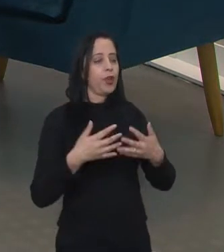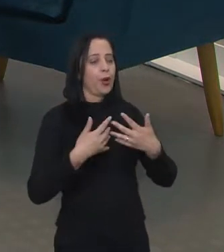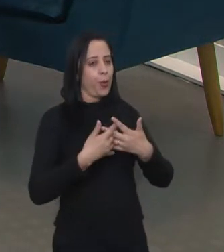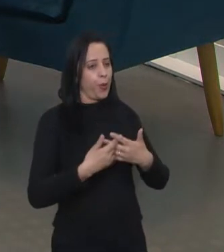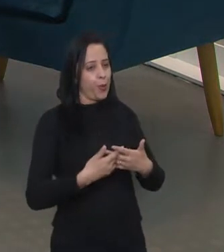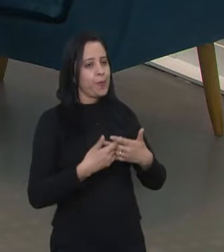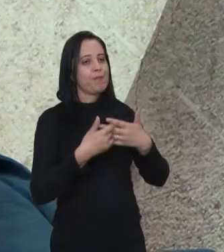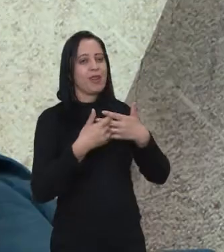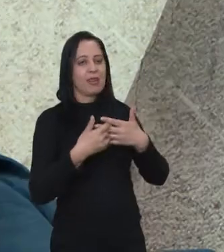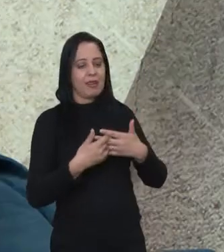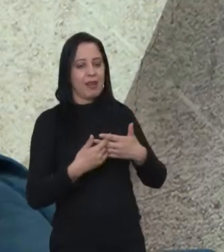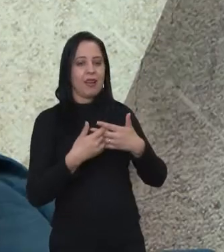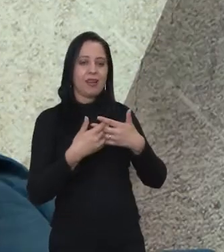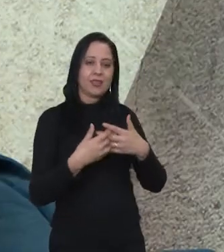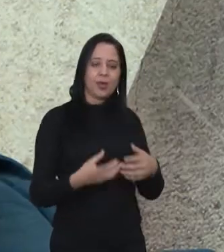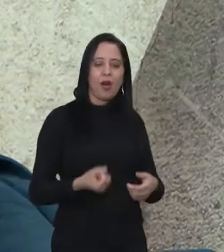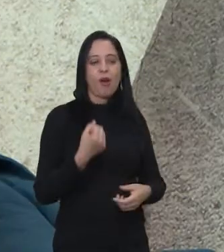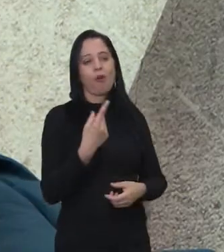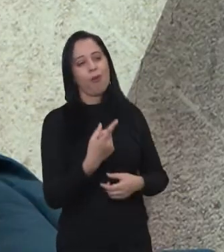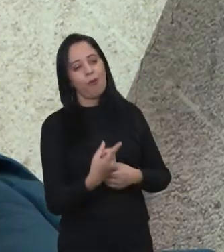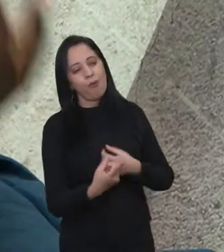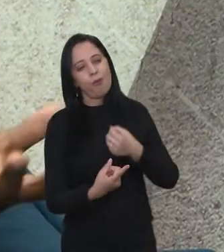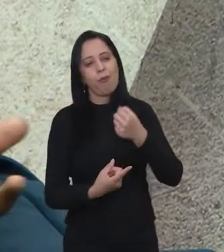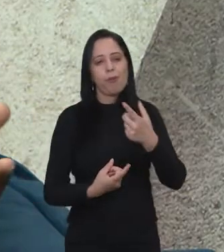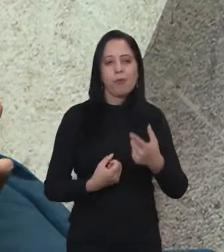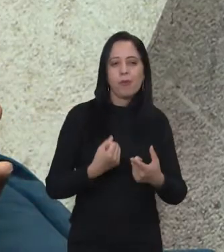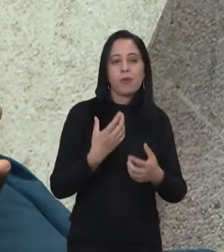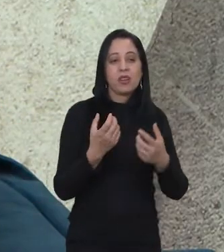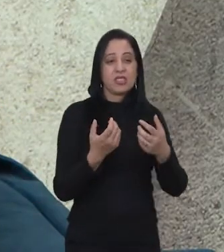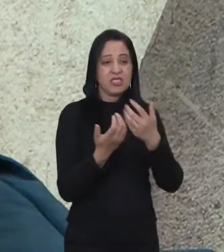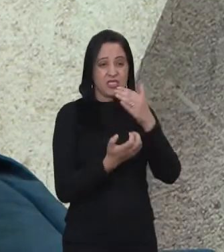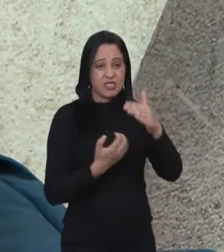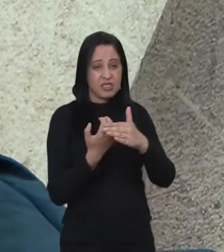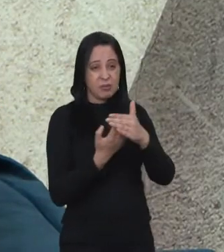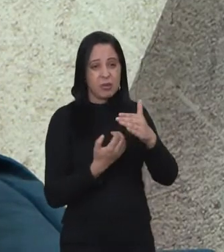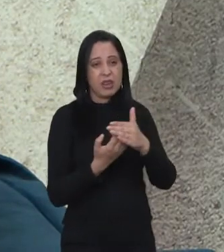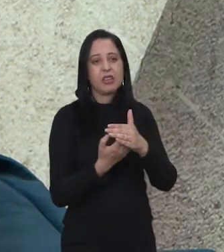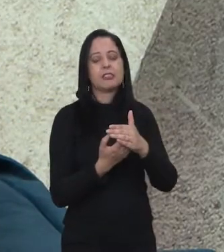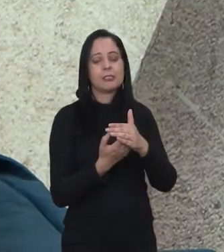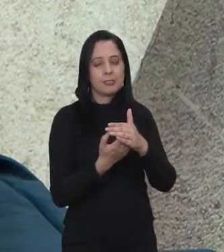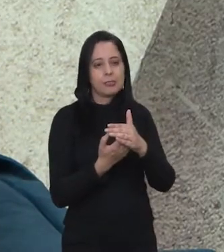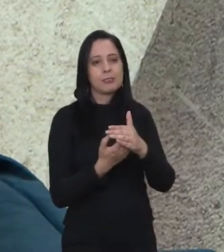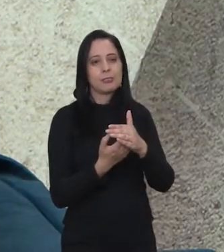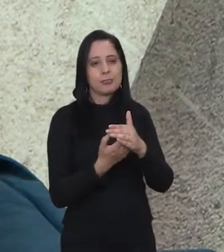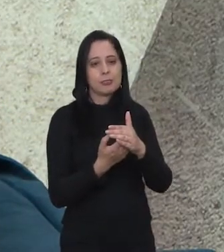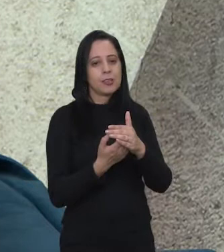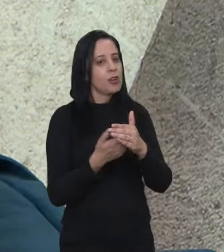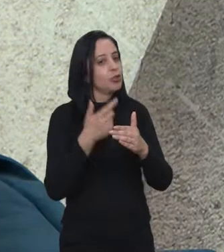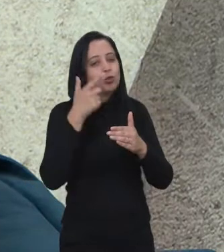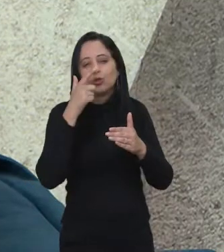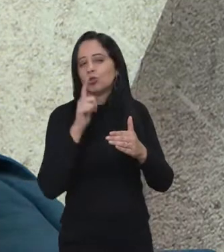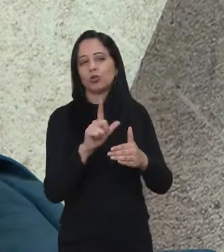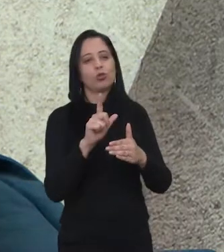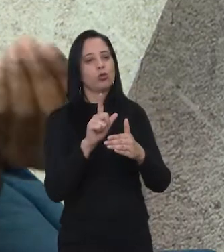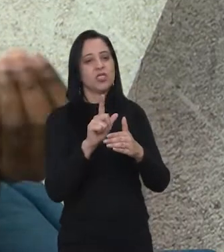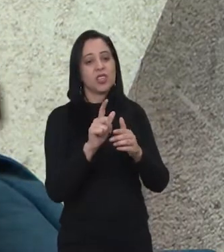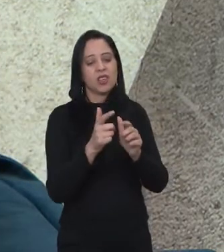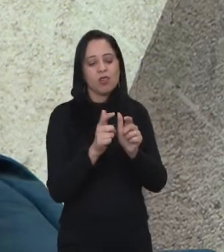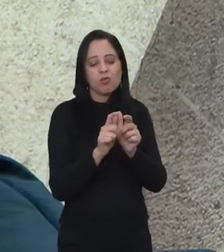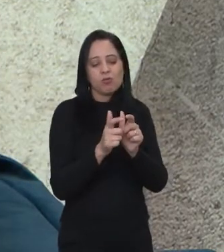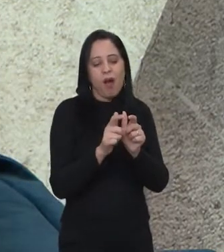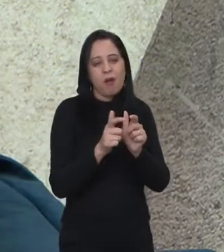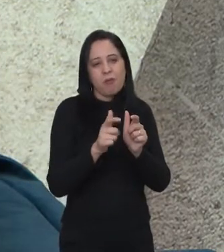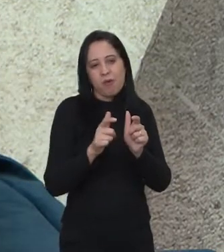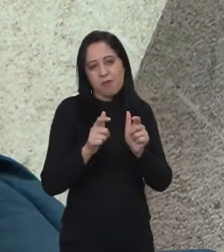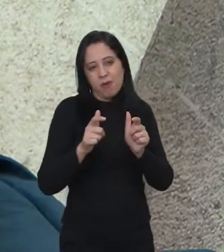algumas empresas. Então, nós tivemos várias perdas de pessoas. Algumas empresas não conseguiram